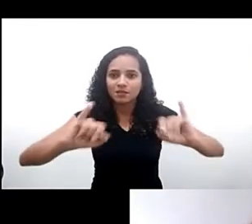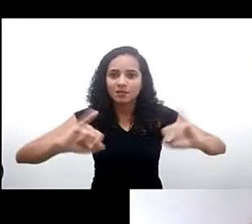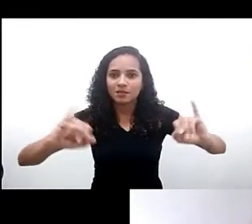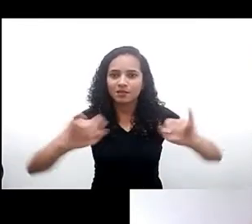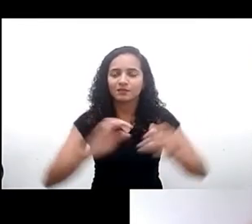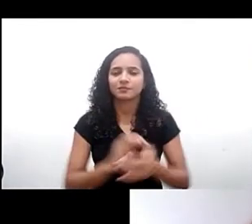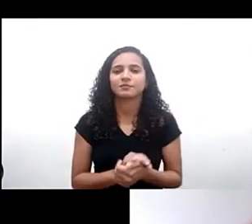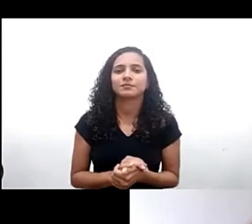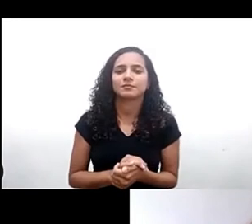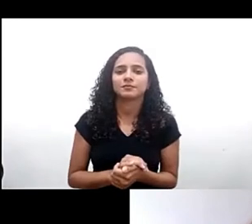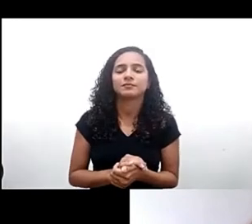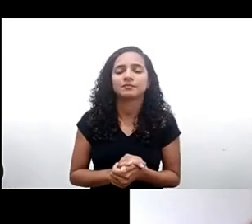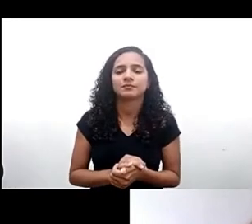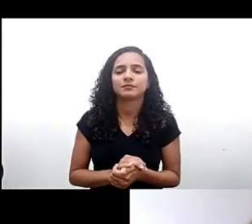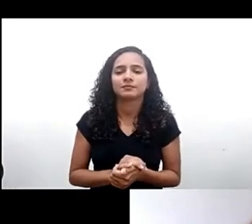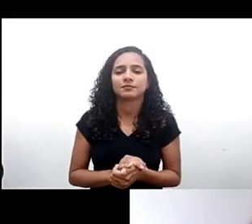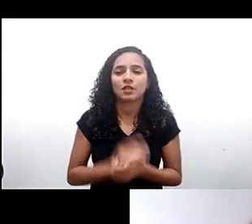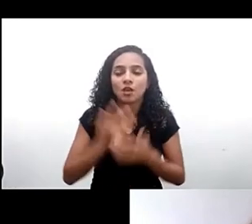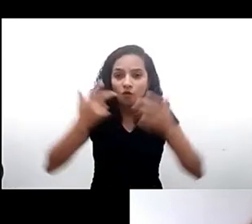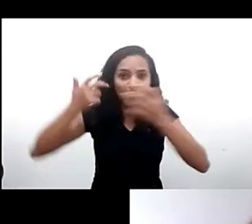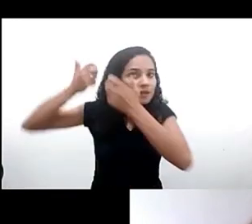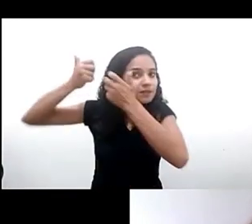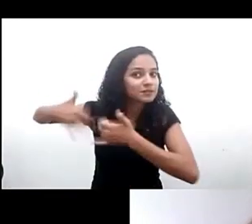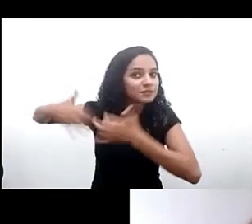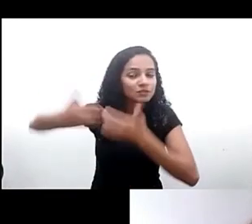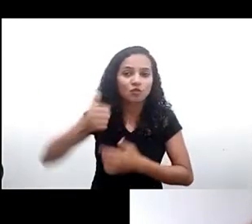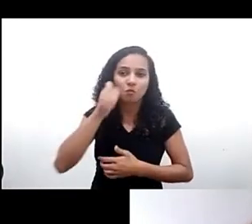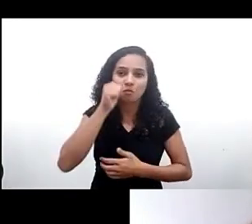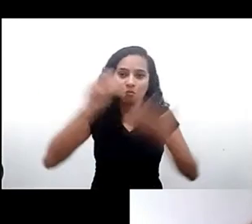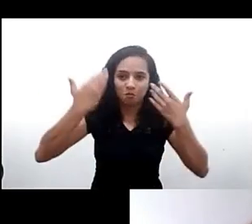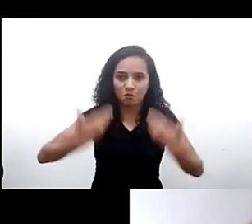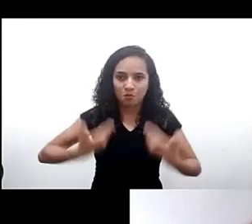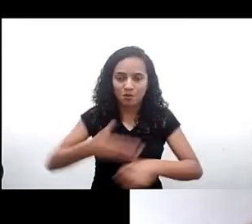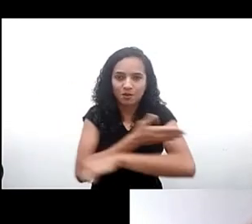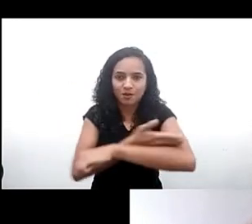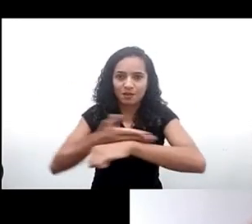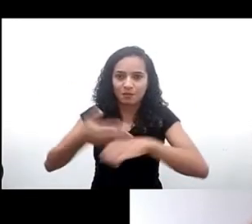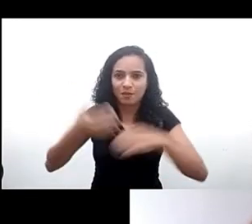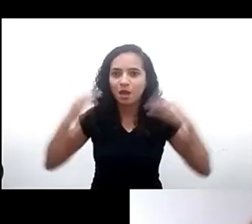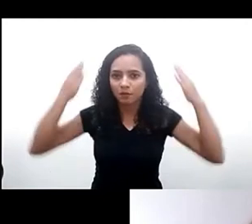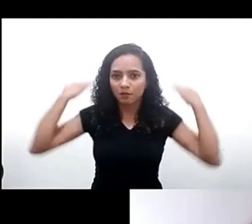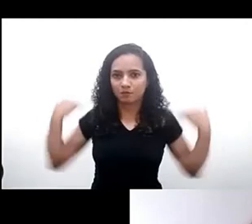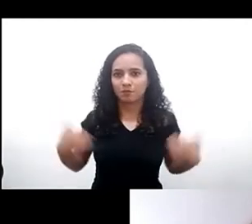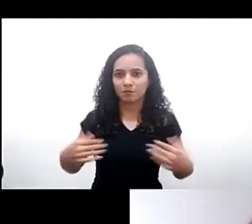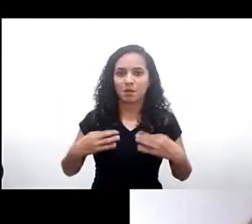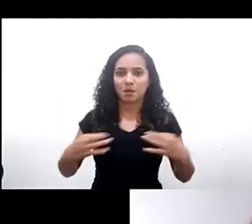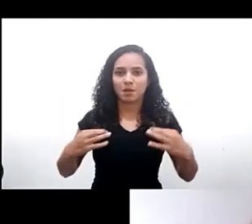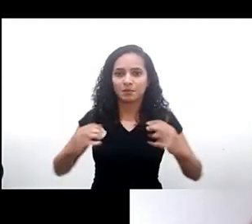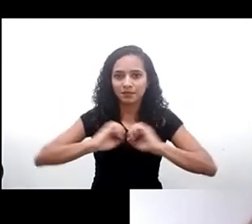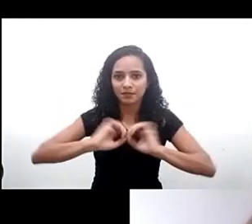eu vou fazer a minha audiodescrição sou uma mulher branca de cabelo comprido com uma camiseta clara